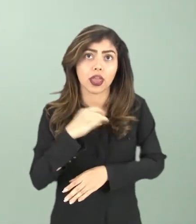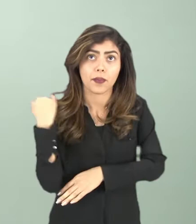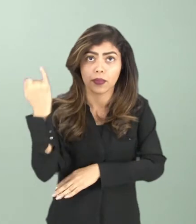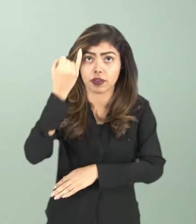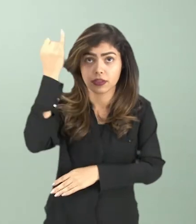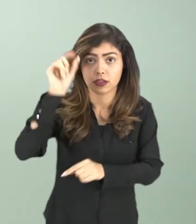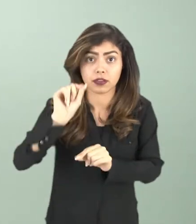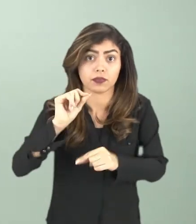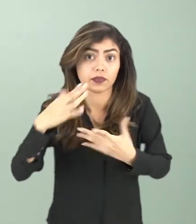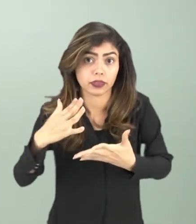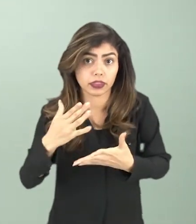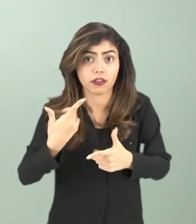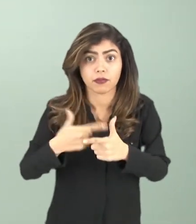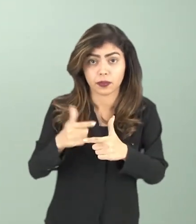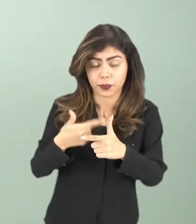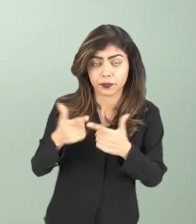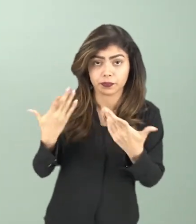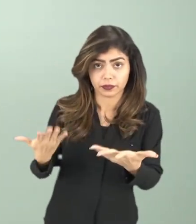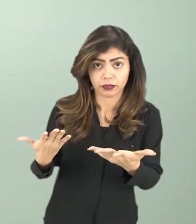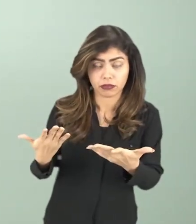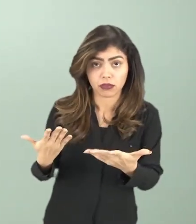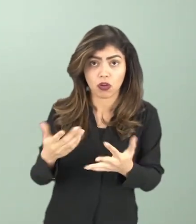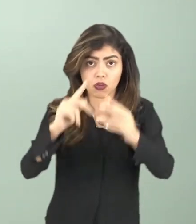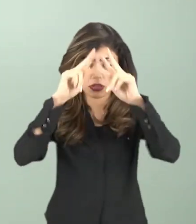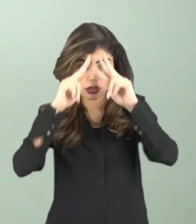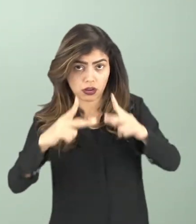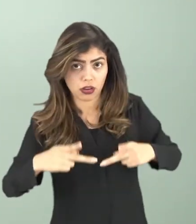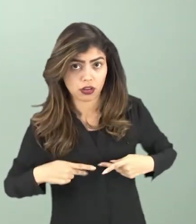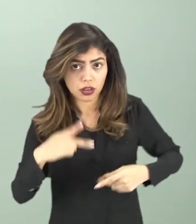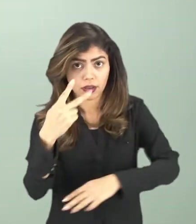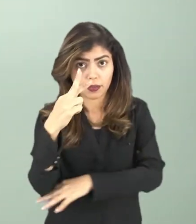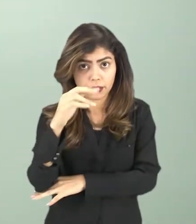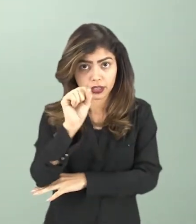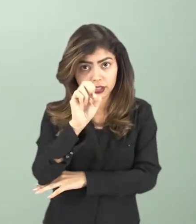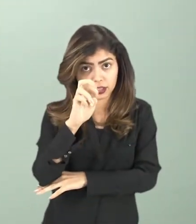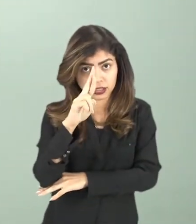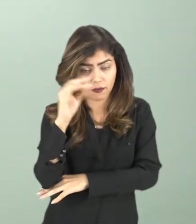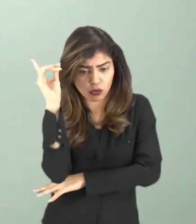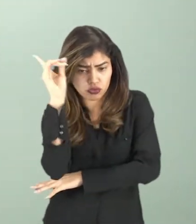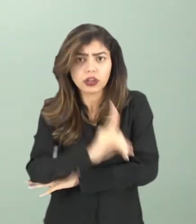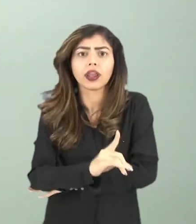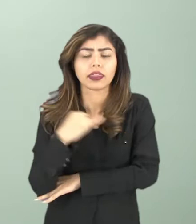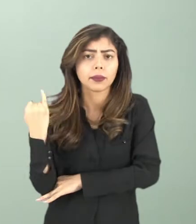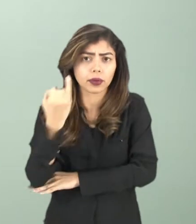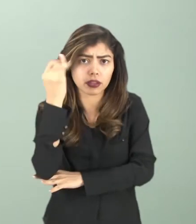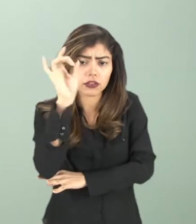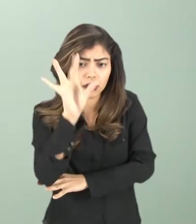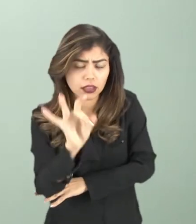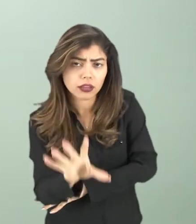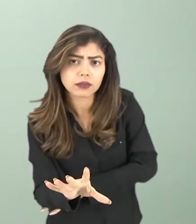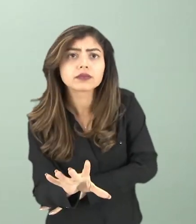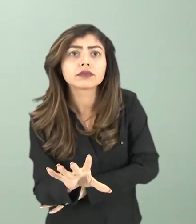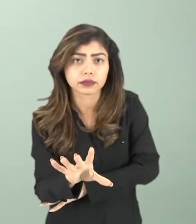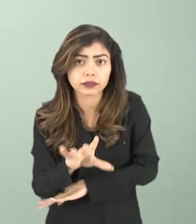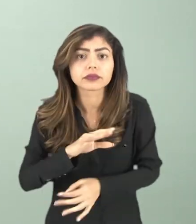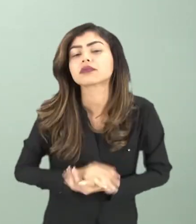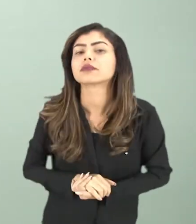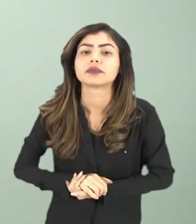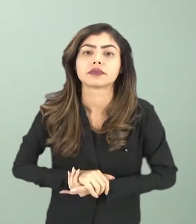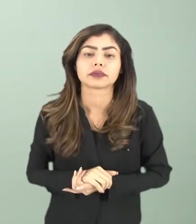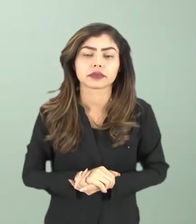para que, nesses conflitos, o homem, ele fosse preservado. direitos fundamentais, né? Então, assim,